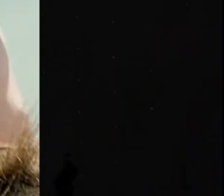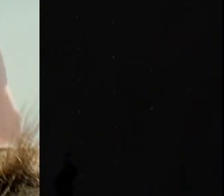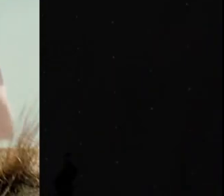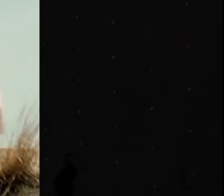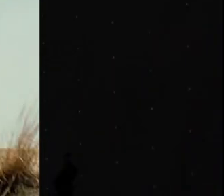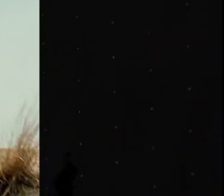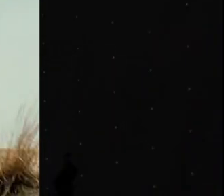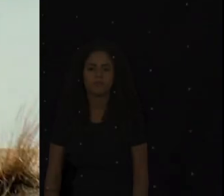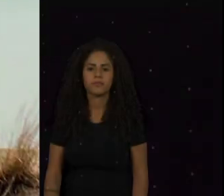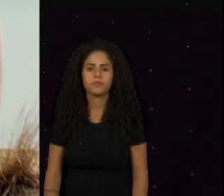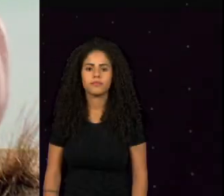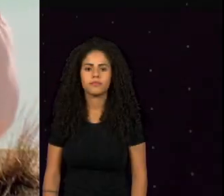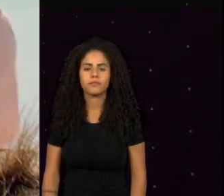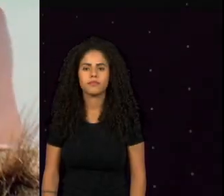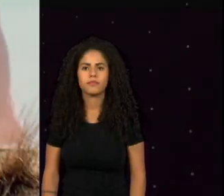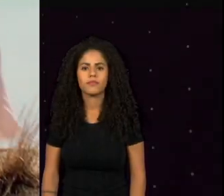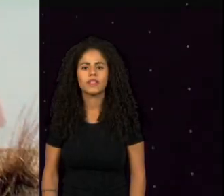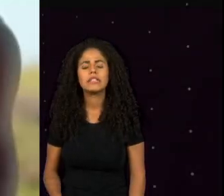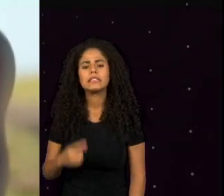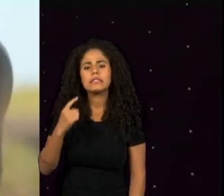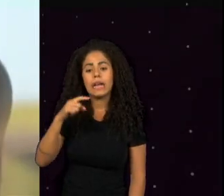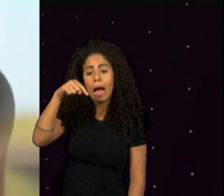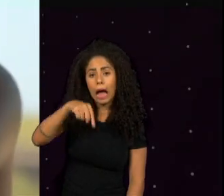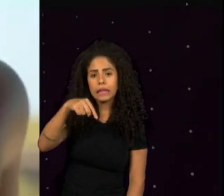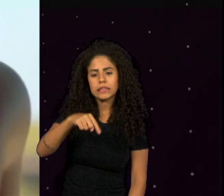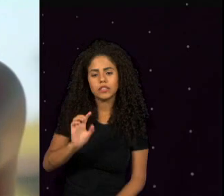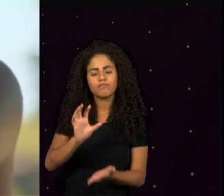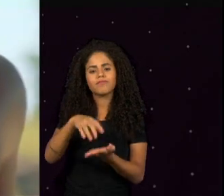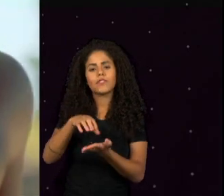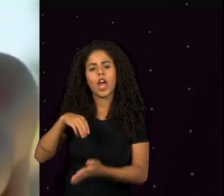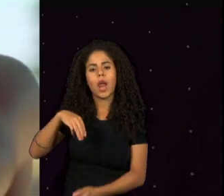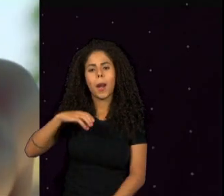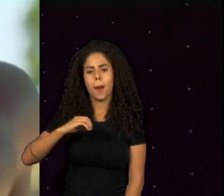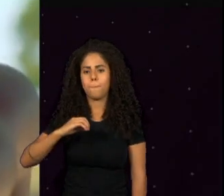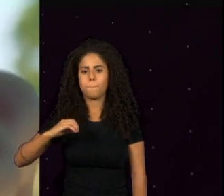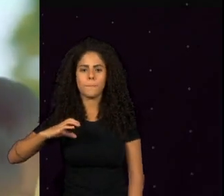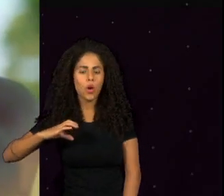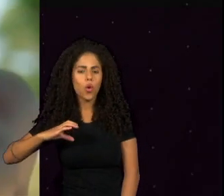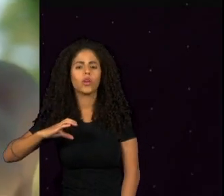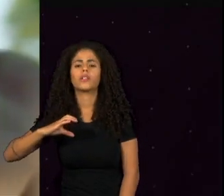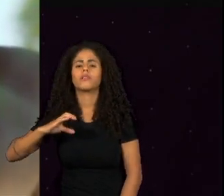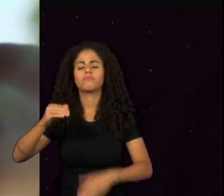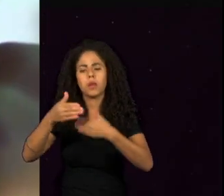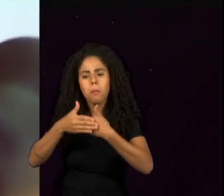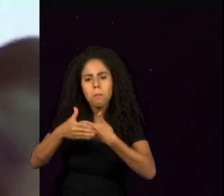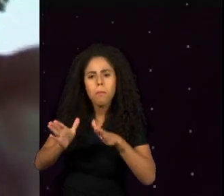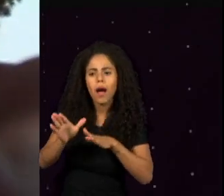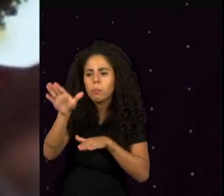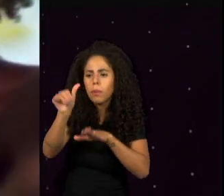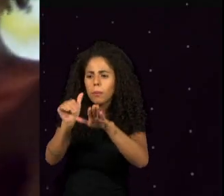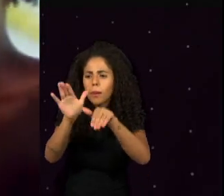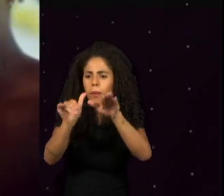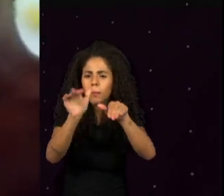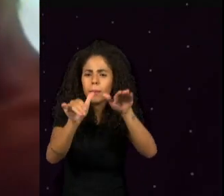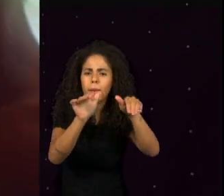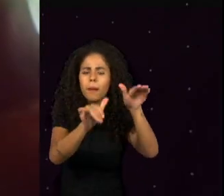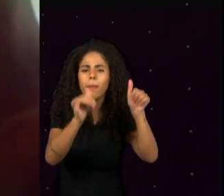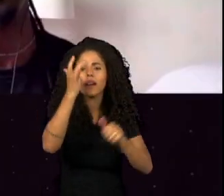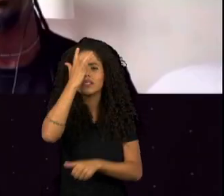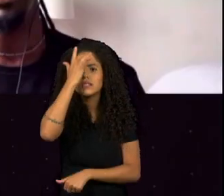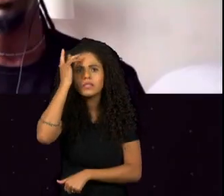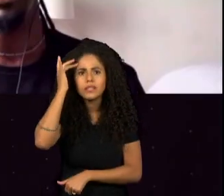Eu gosto de pensar que a MUC, ela é uma porta de entrada para que o mundo de coisas